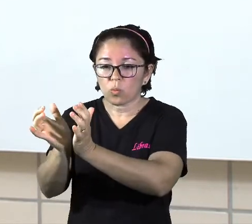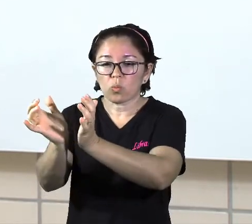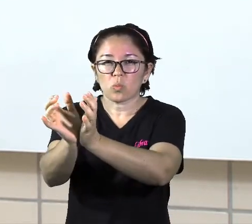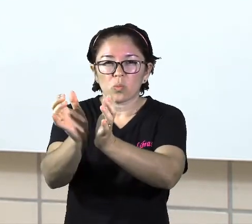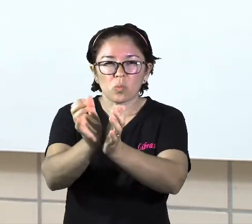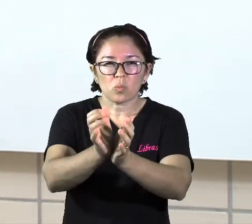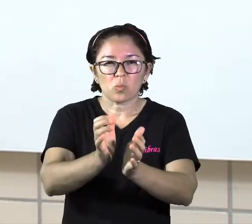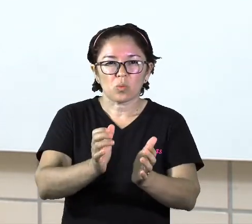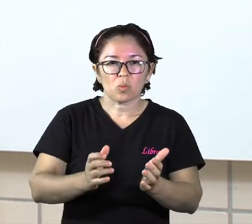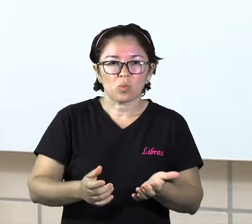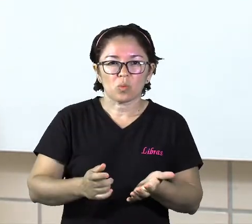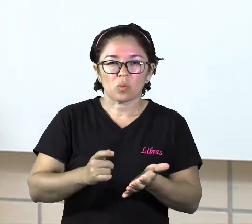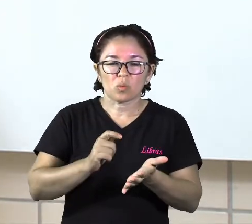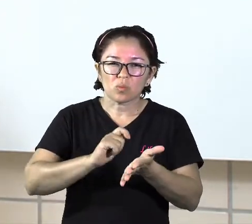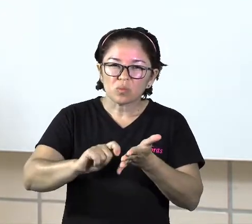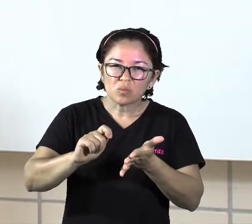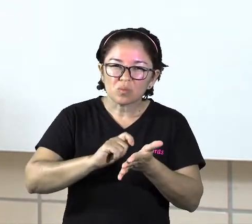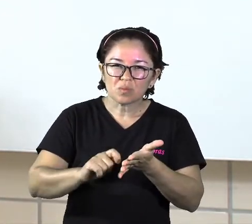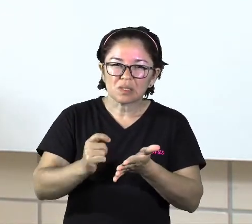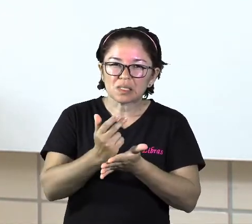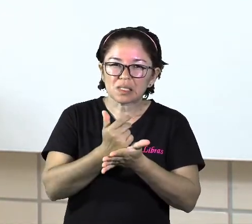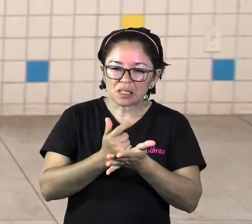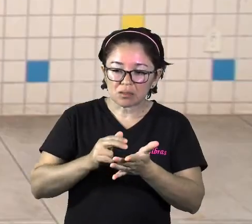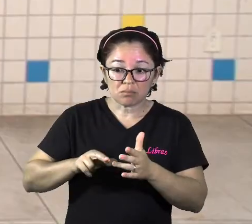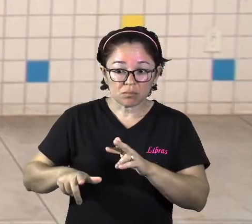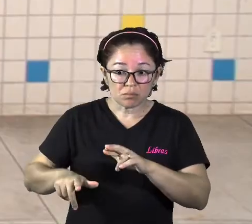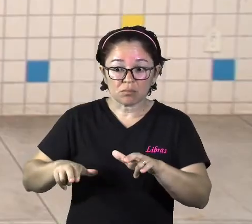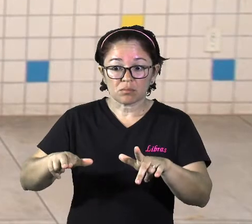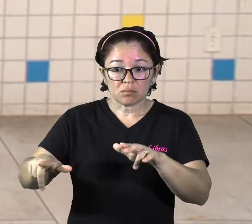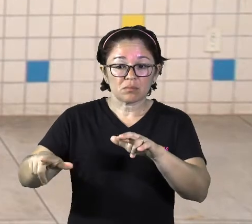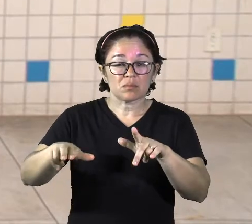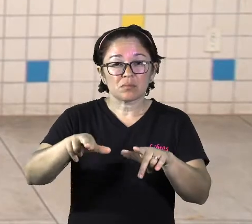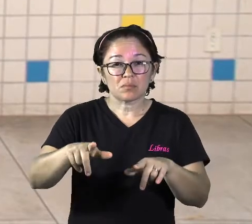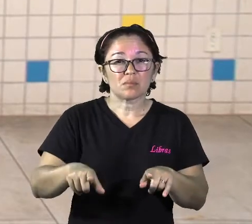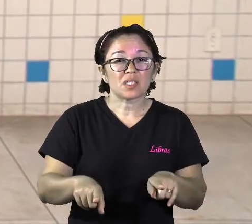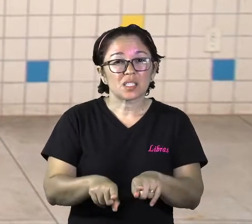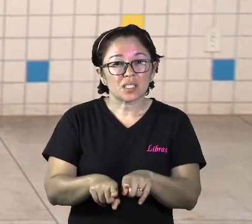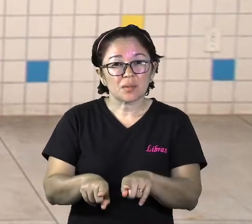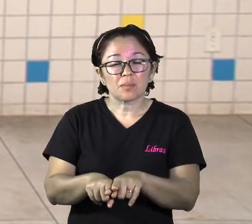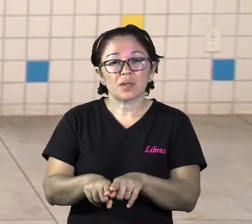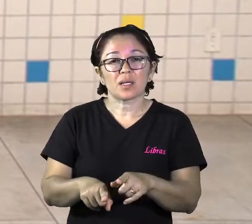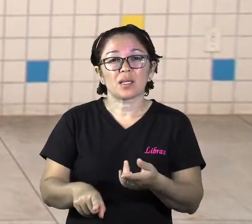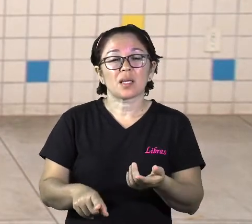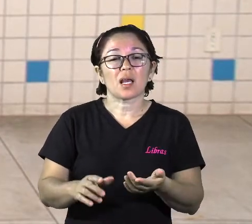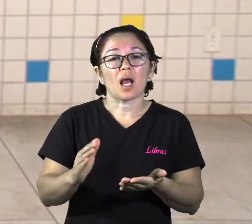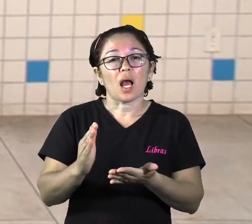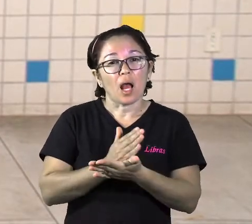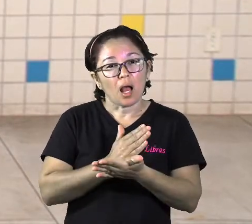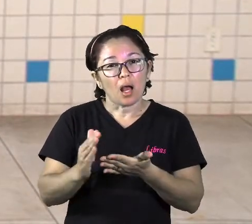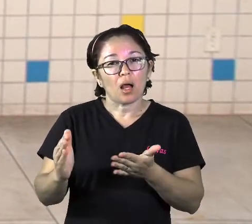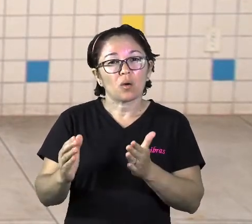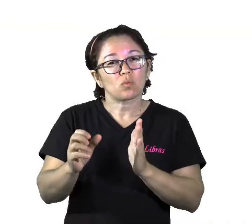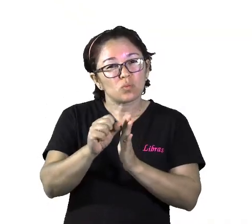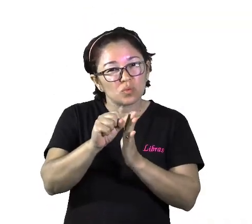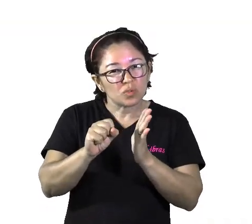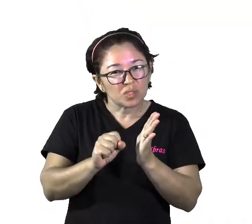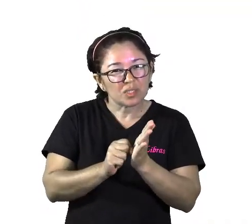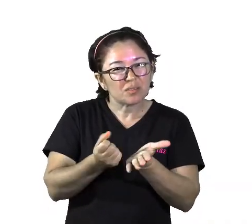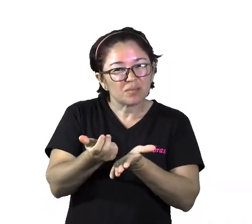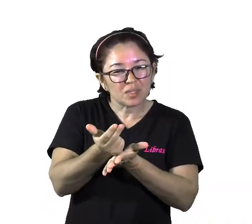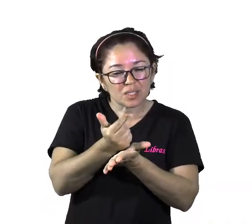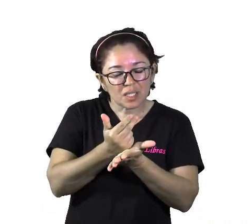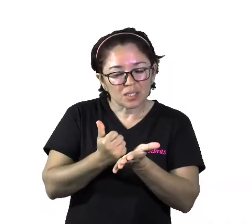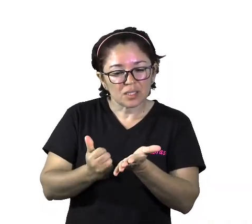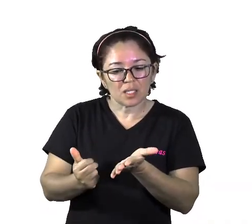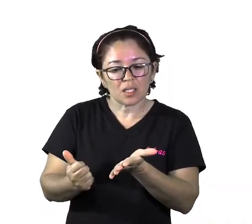representavam sons, não é? Começaram a incorporar, então, sinais que representavam sons de palavras e aí